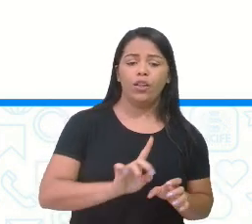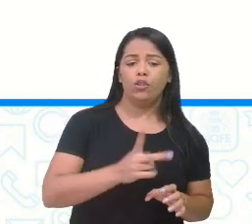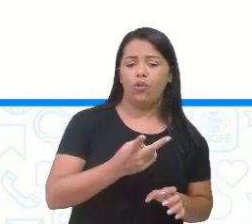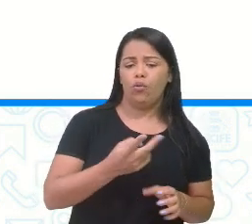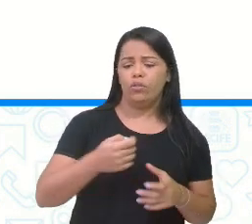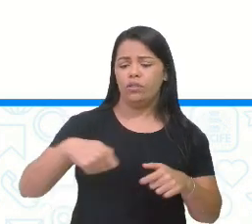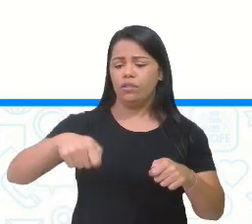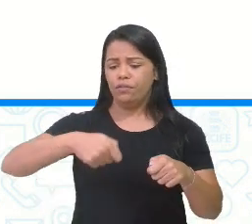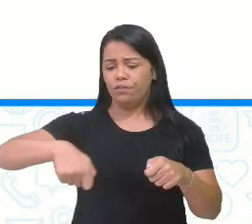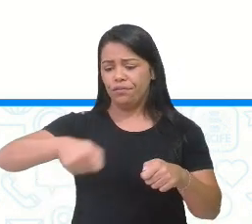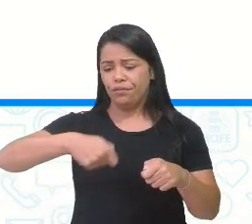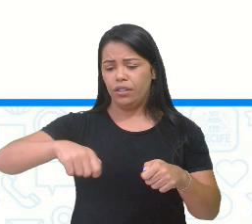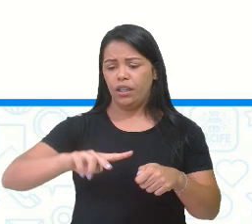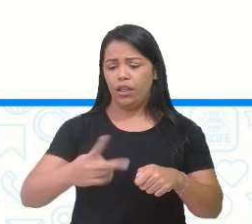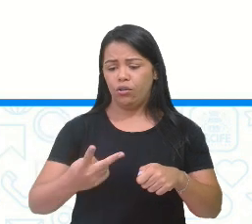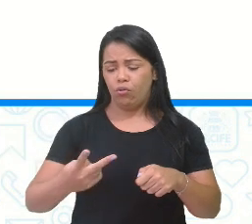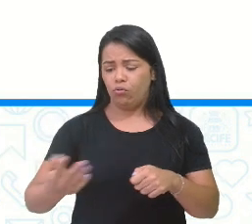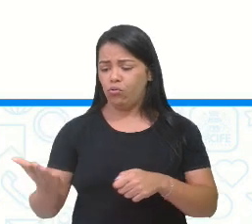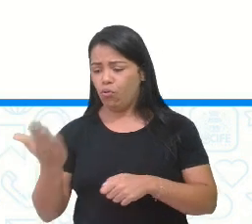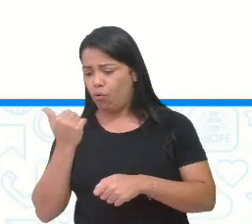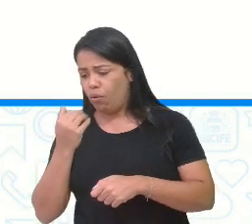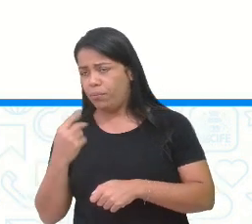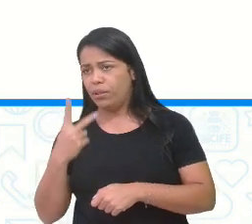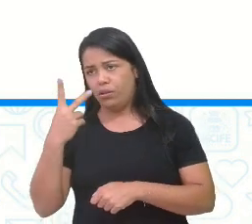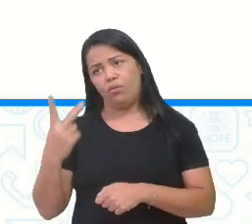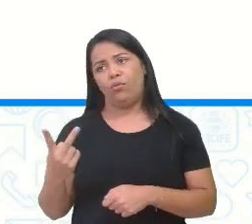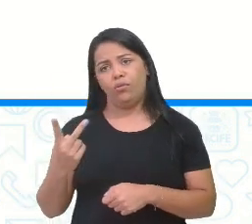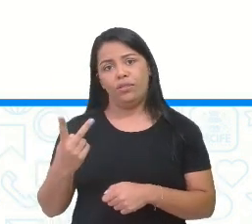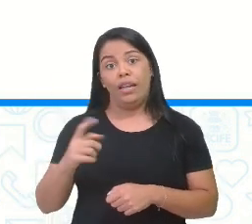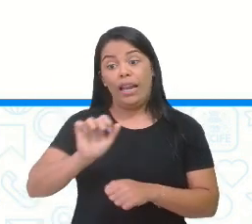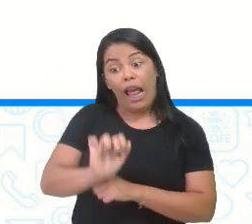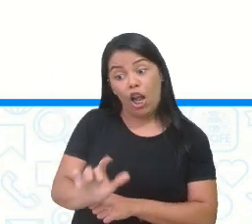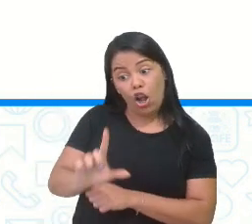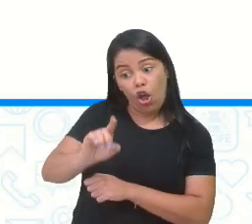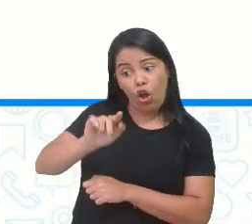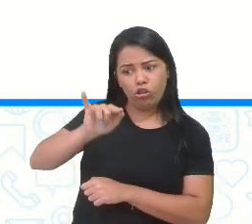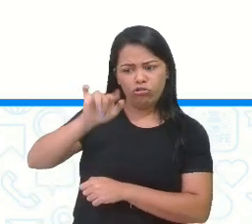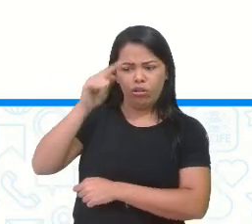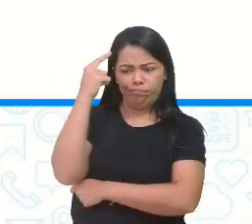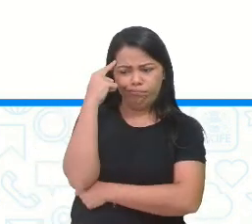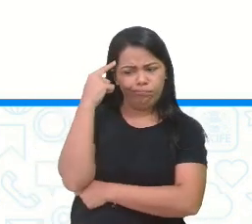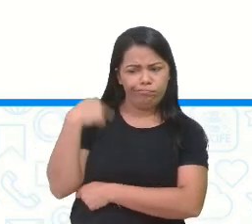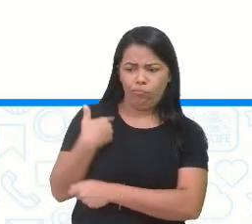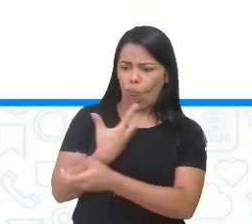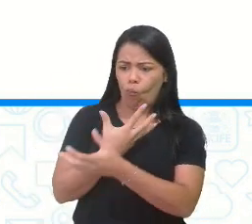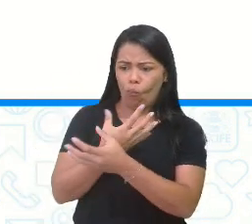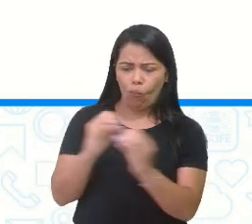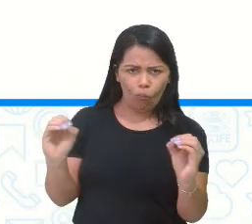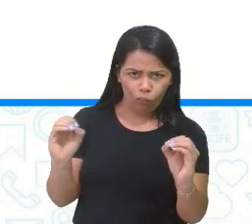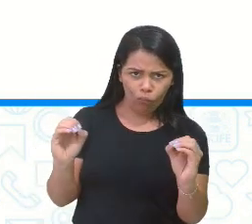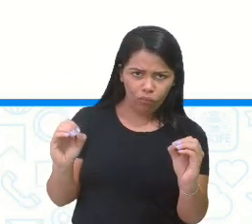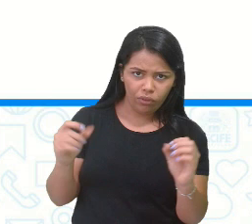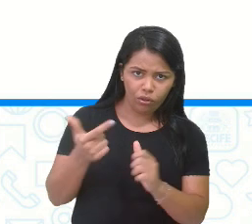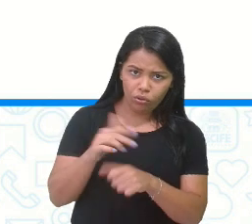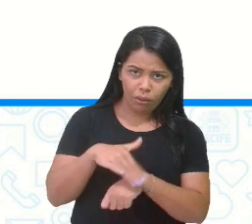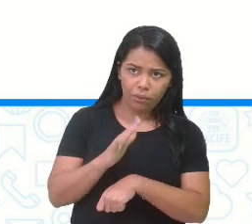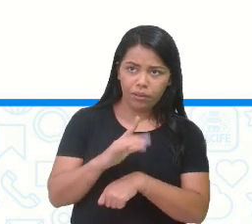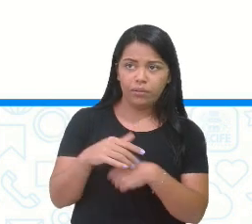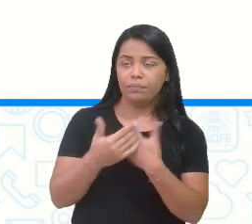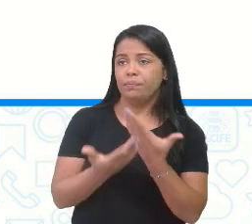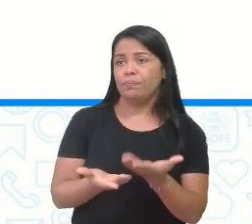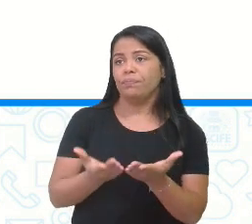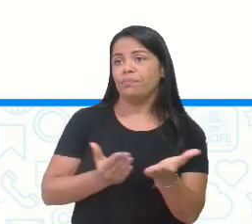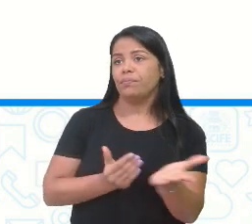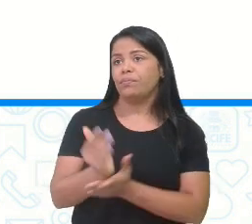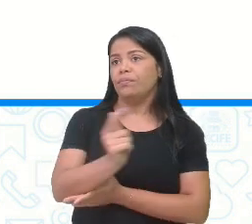dois. Pela lógica, sobrou nenhum. Mas como é que você fala no começo que ainda tem? Certo. Então, eu estou na